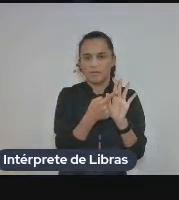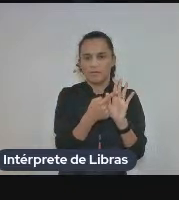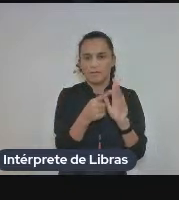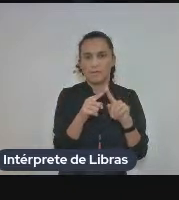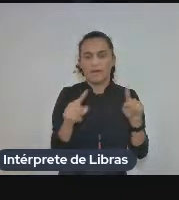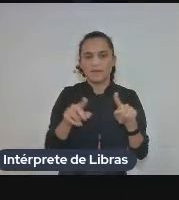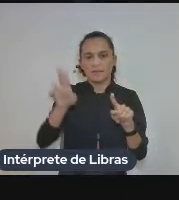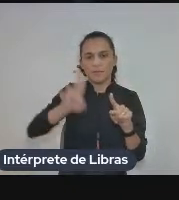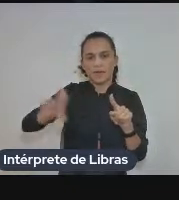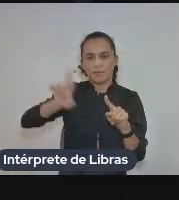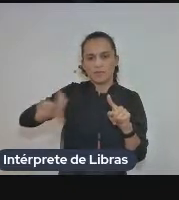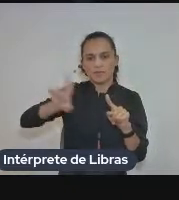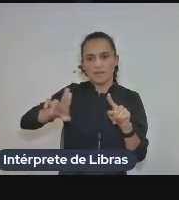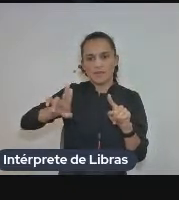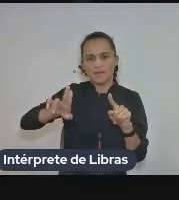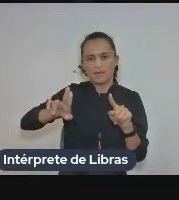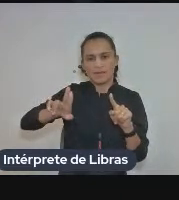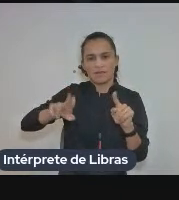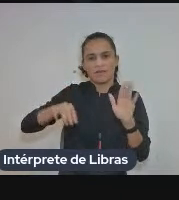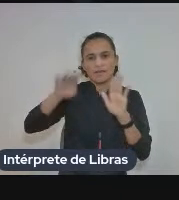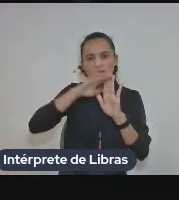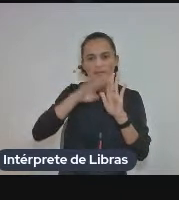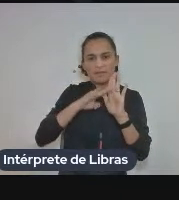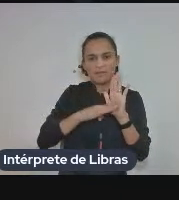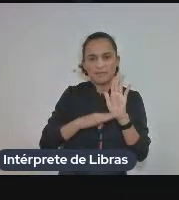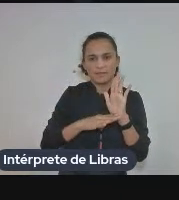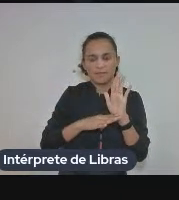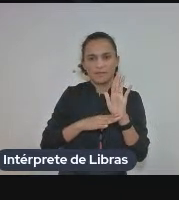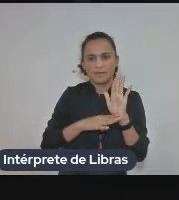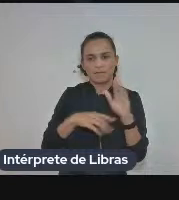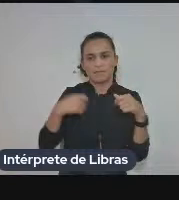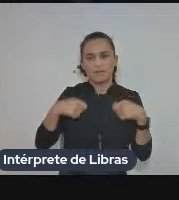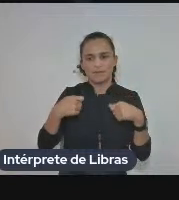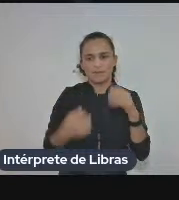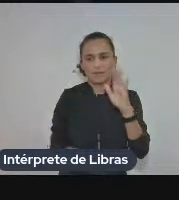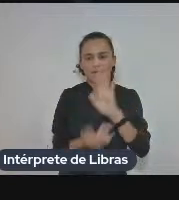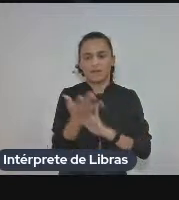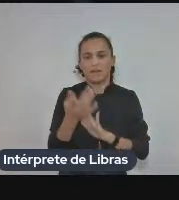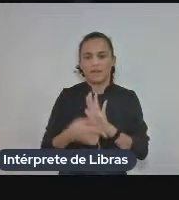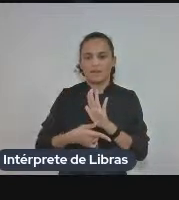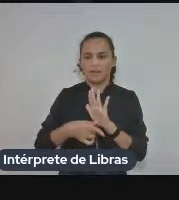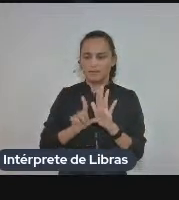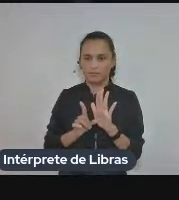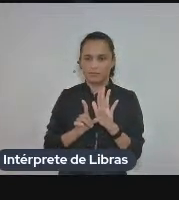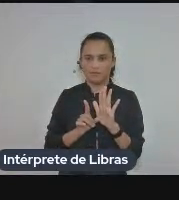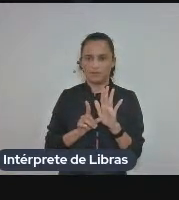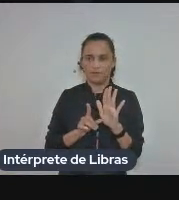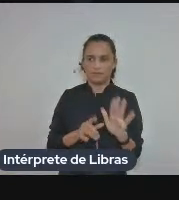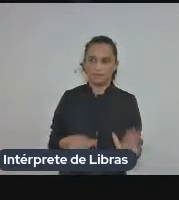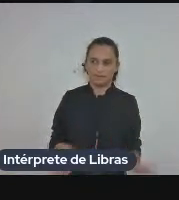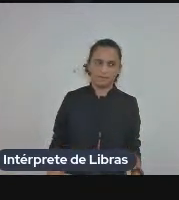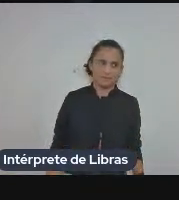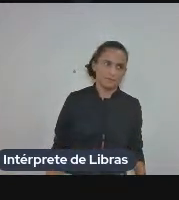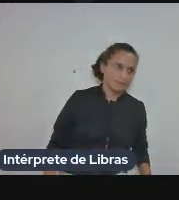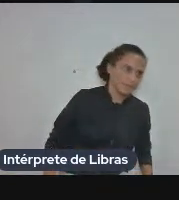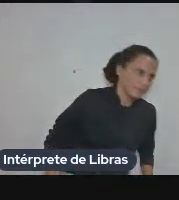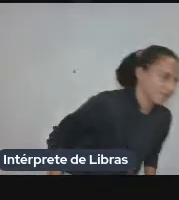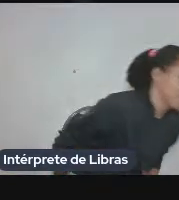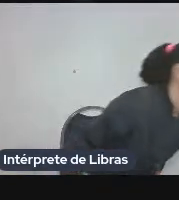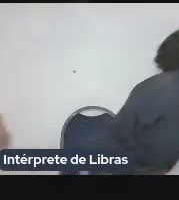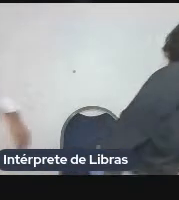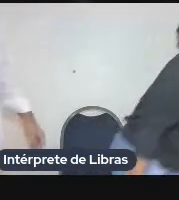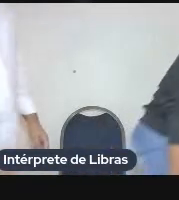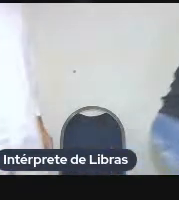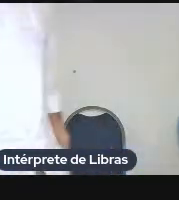essa lista nós precisamos tê-la criada previamente ou seja nós precisamos da nossa planilha com todas as